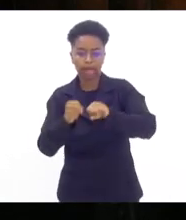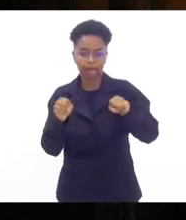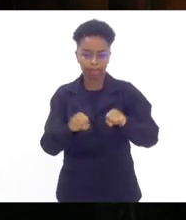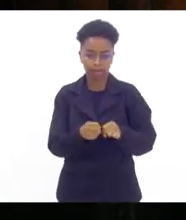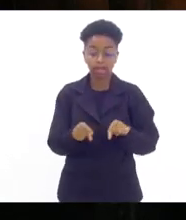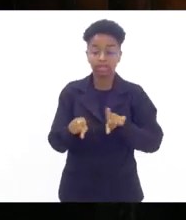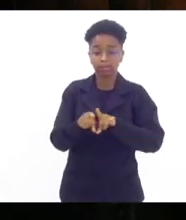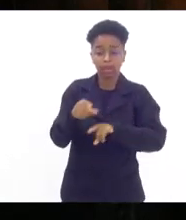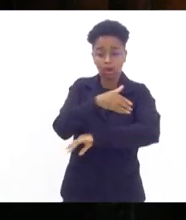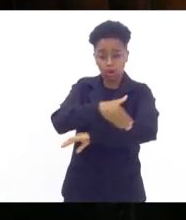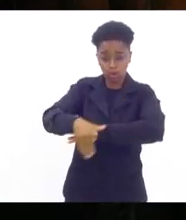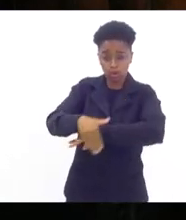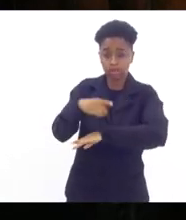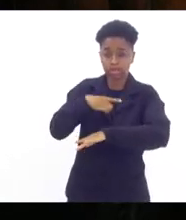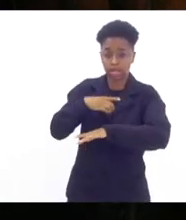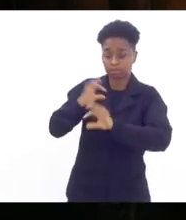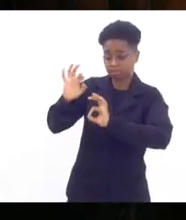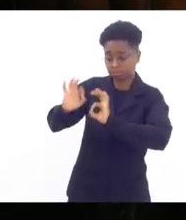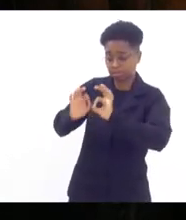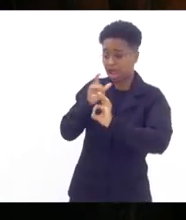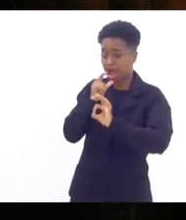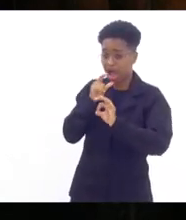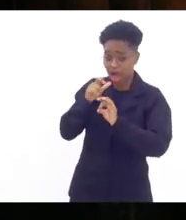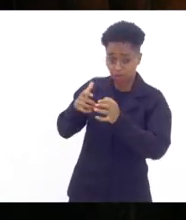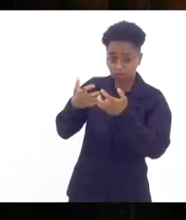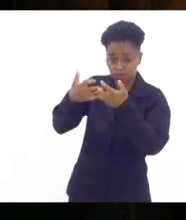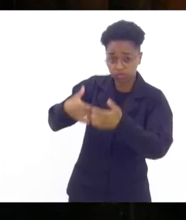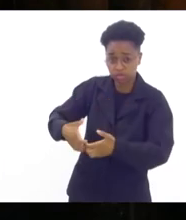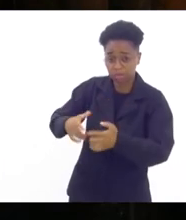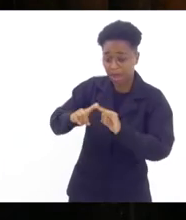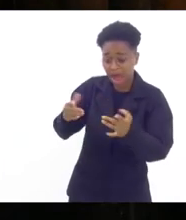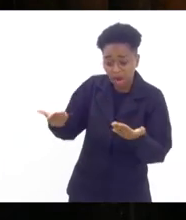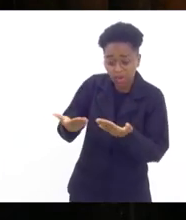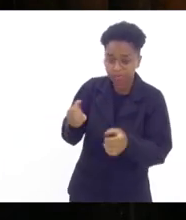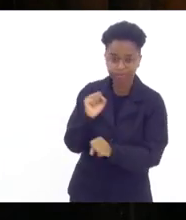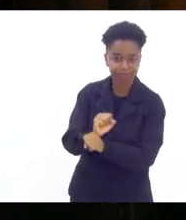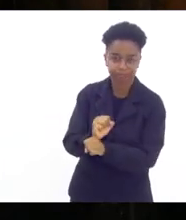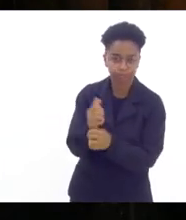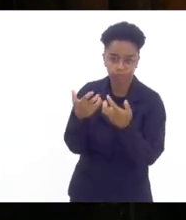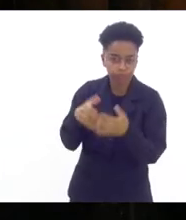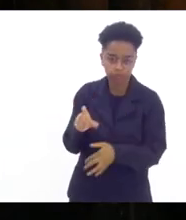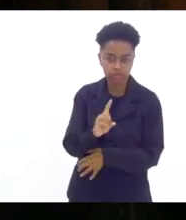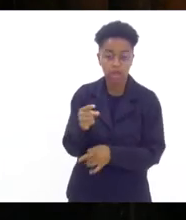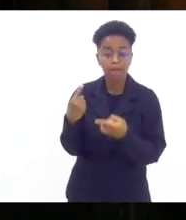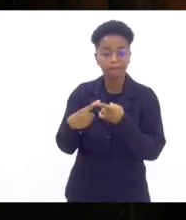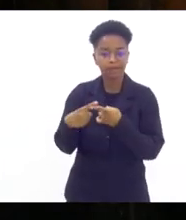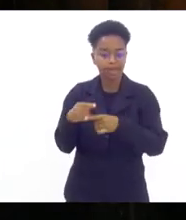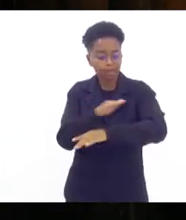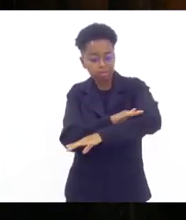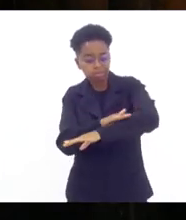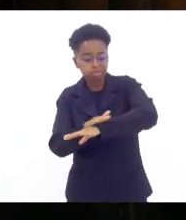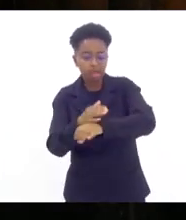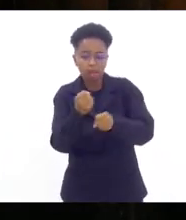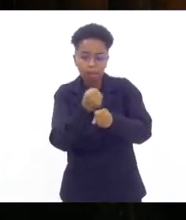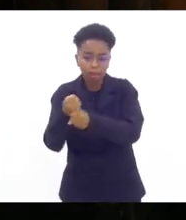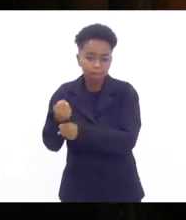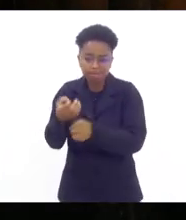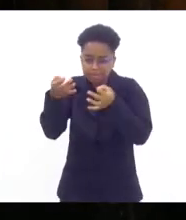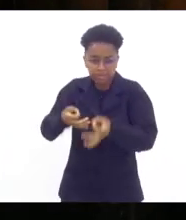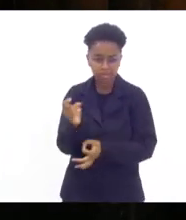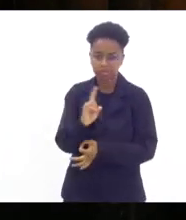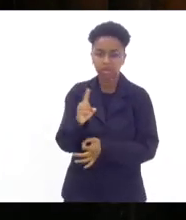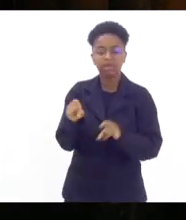fizeram a drenagem mas já não estão funcionando porque não teve a pavimentação as galerias já